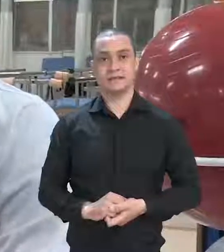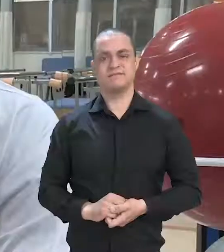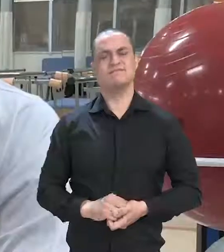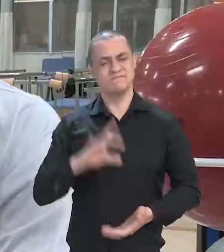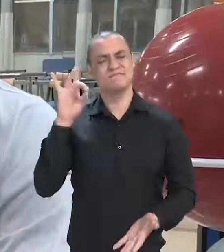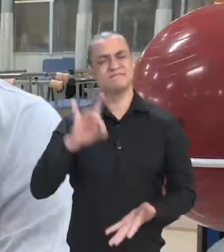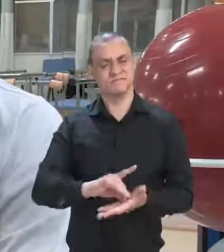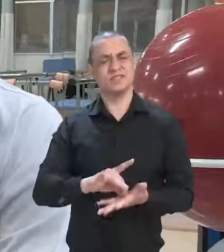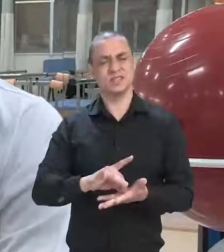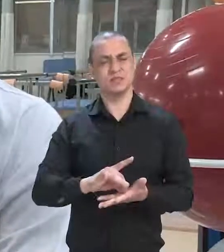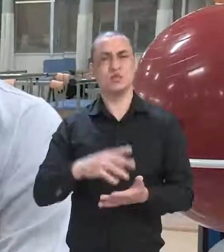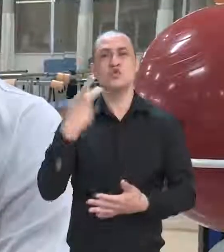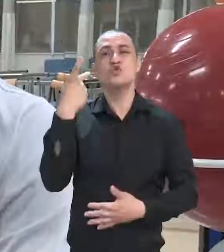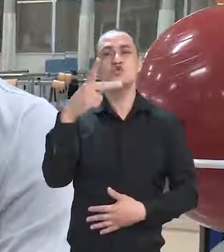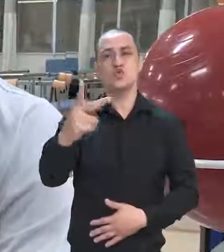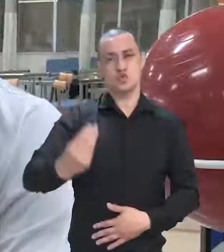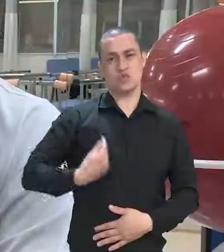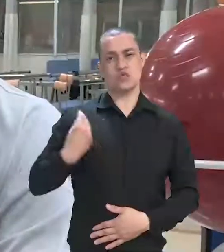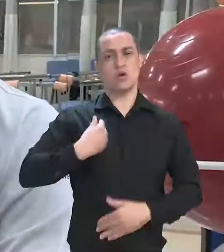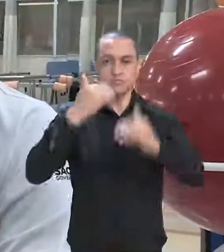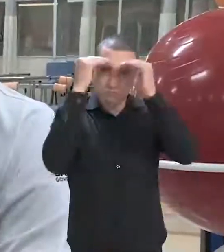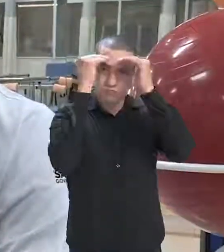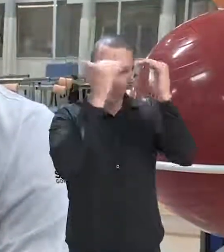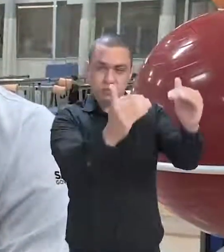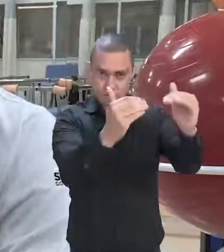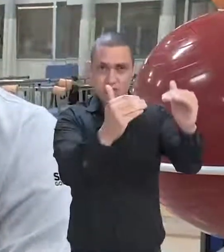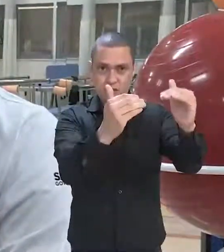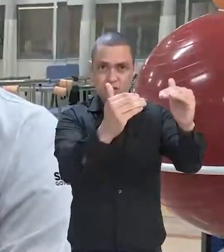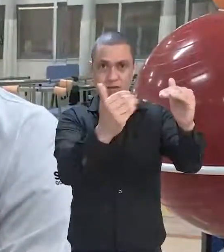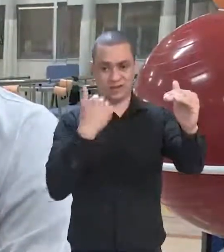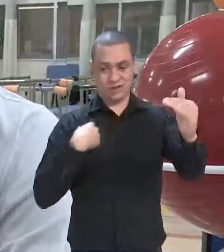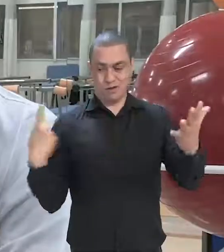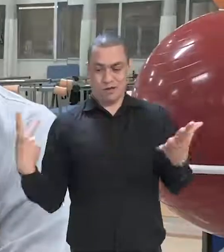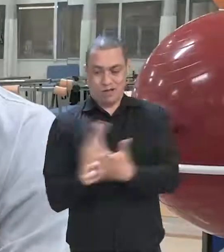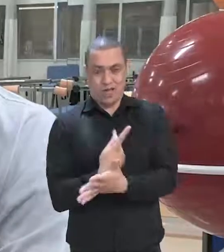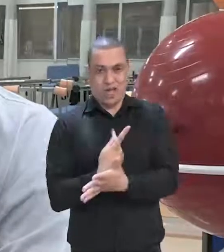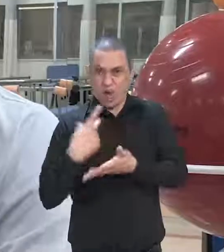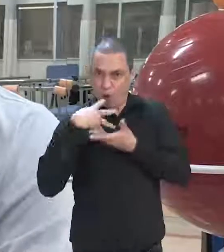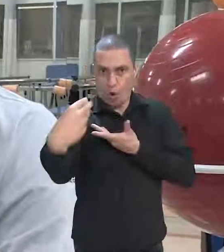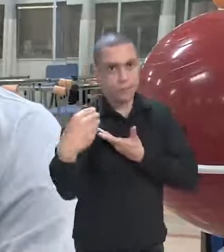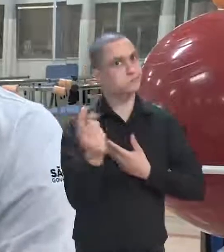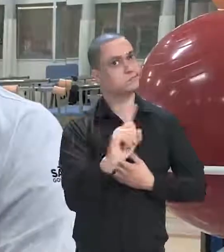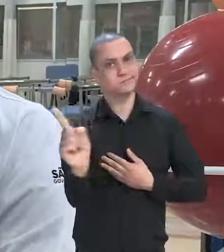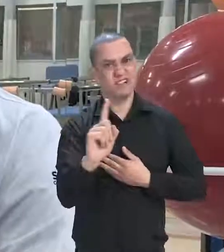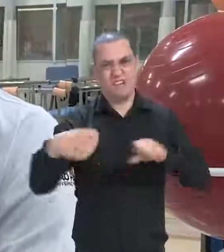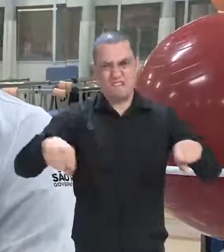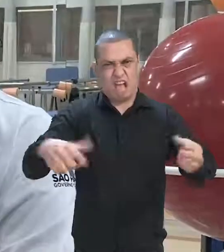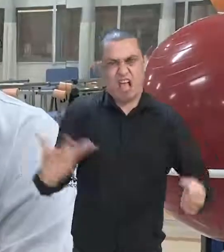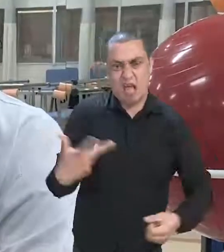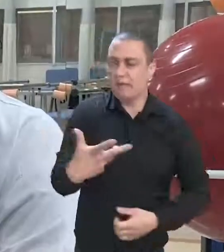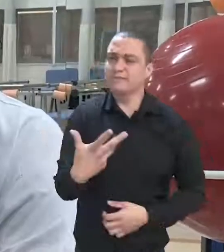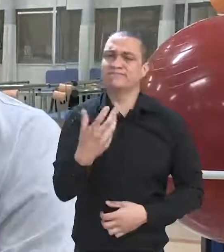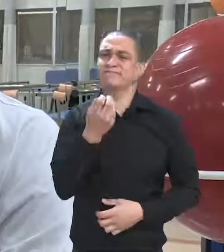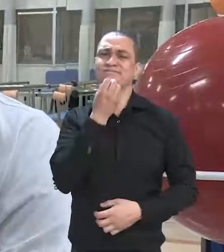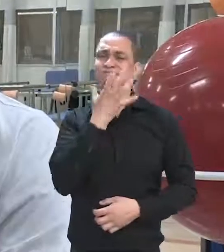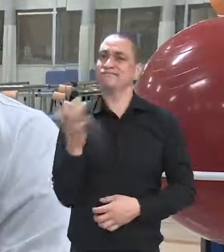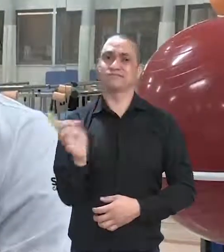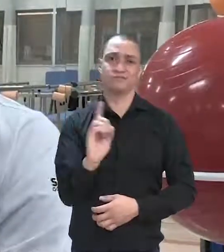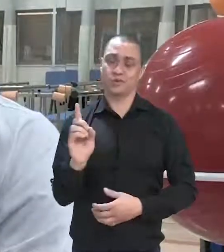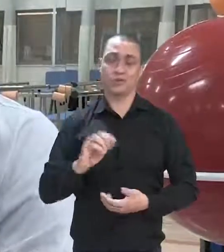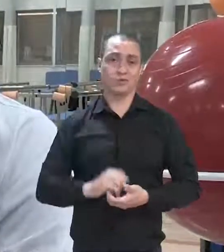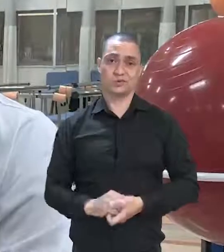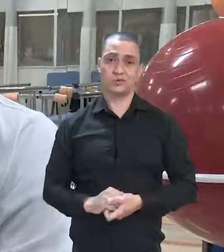respeitem os seus limites, não cometa o mesmo que eu cometi andando em alta velocidade,